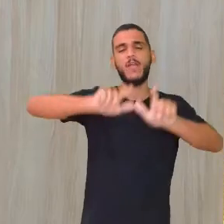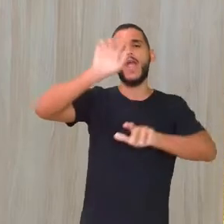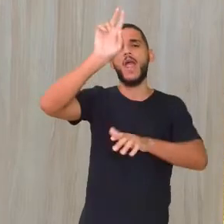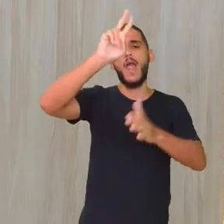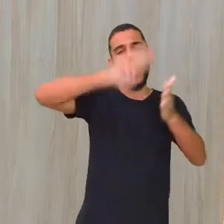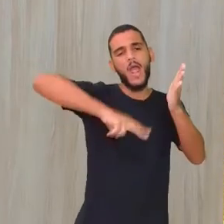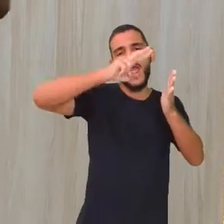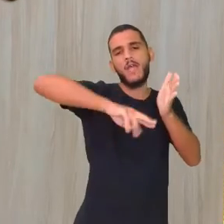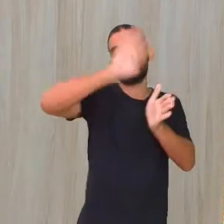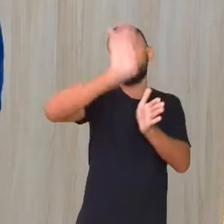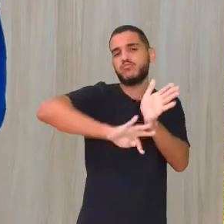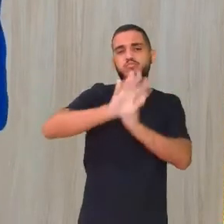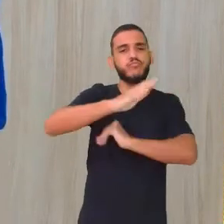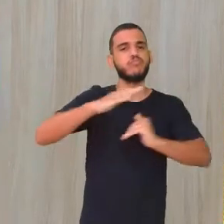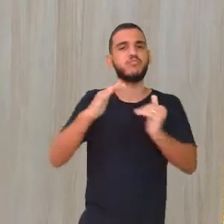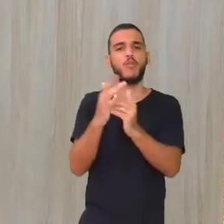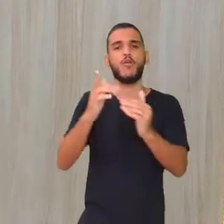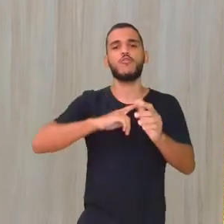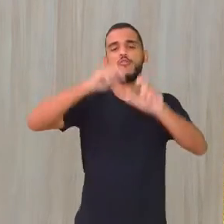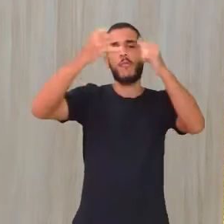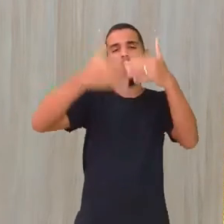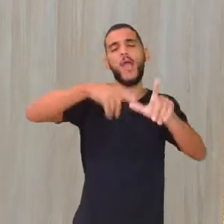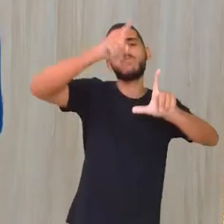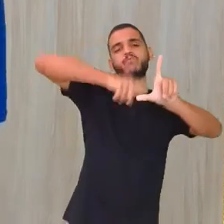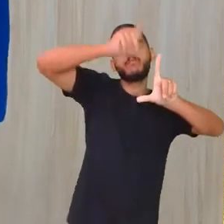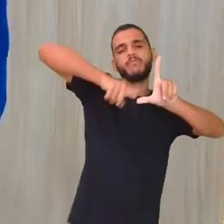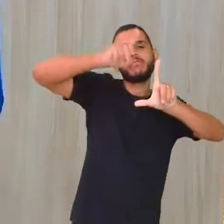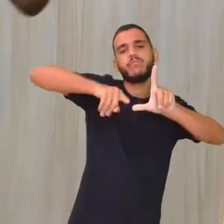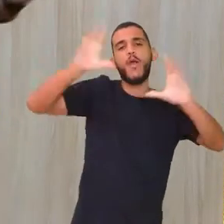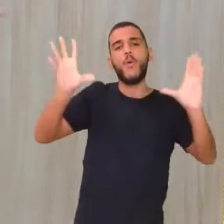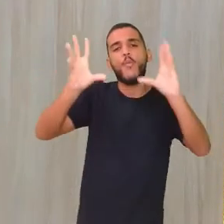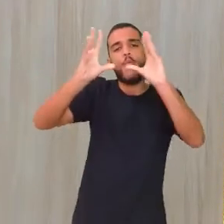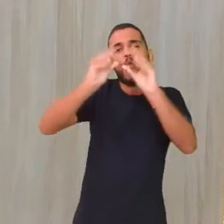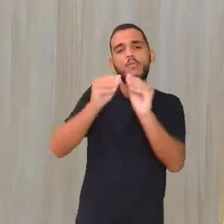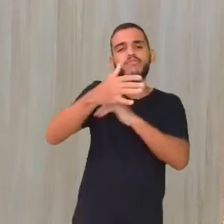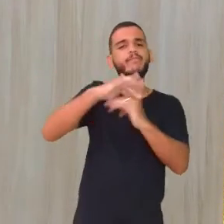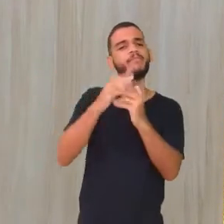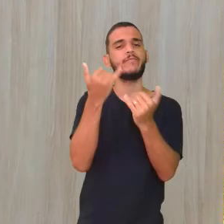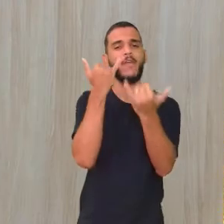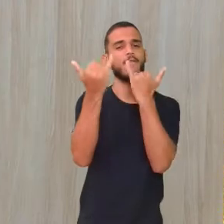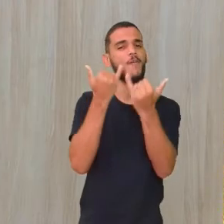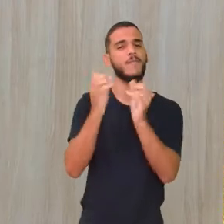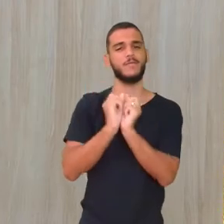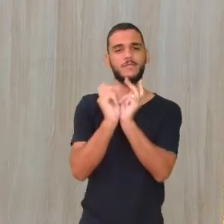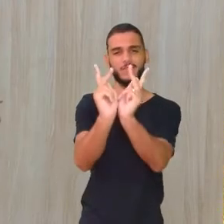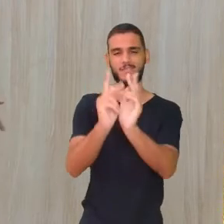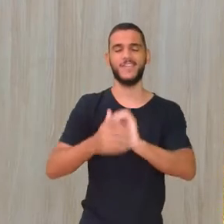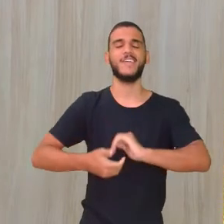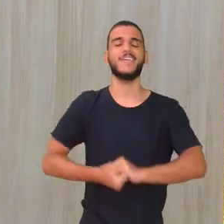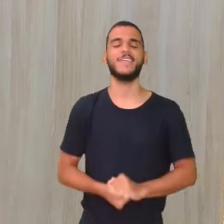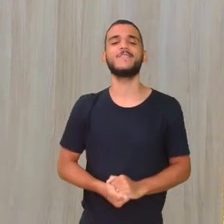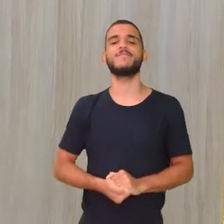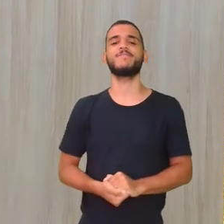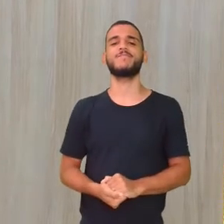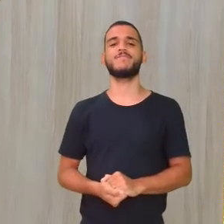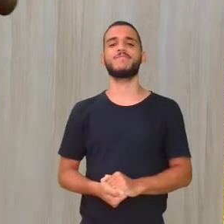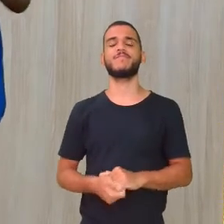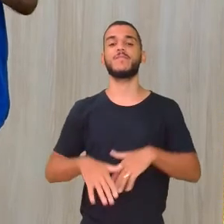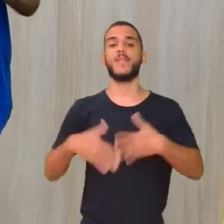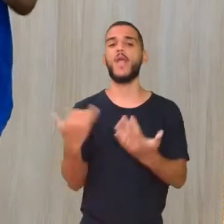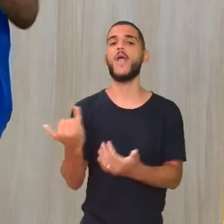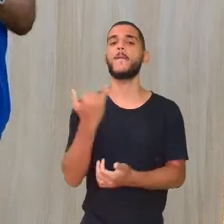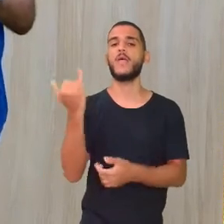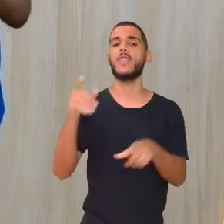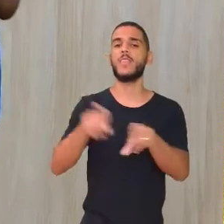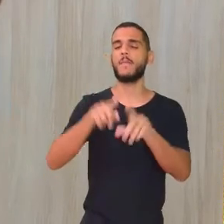inteiro Ele vai falar aquele gráfico Que o gráfico dá um resumo de tudo a respeito Do que de um texto, tá certo? Isso é importante